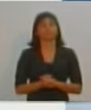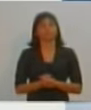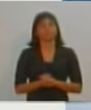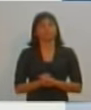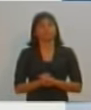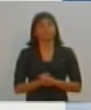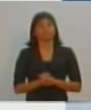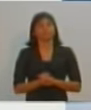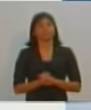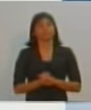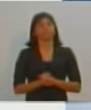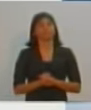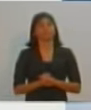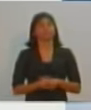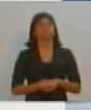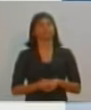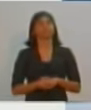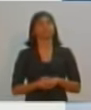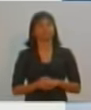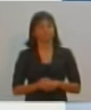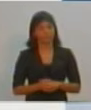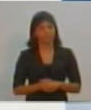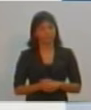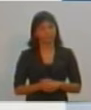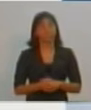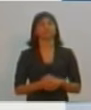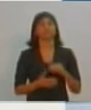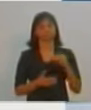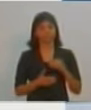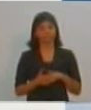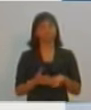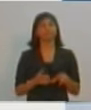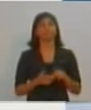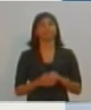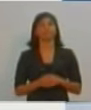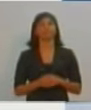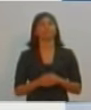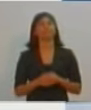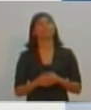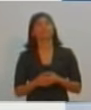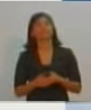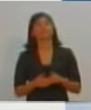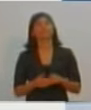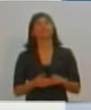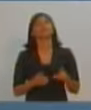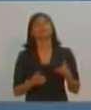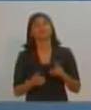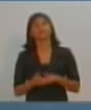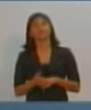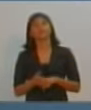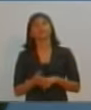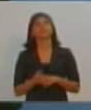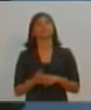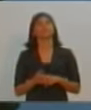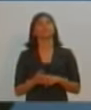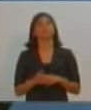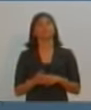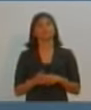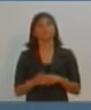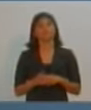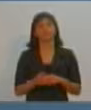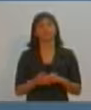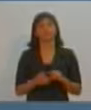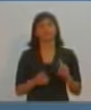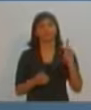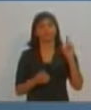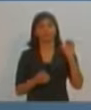Agora sim, então a última pergunta da rodada que será feita por Caio Esteves do portal sbpinterior.com. Por favor, Caio. A pergunta vai para o candidato